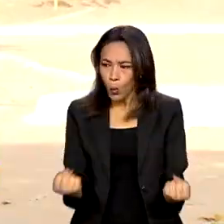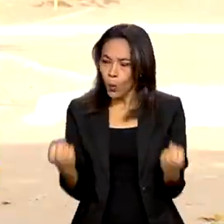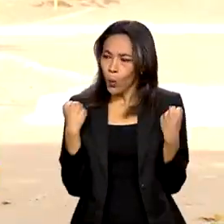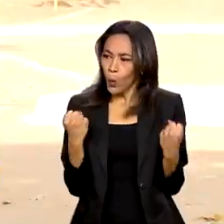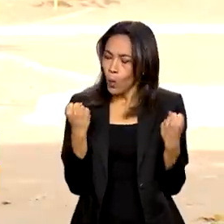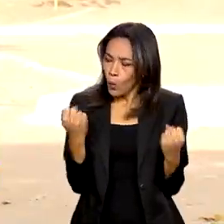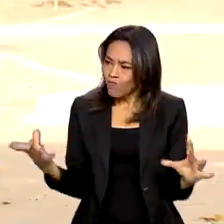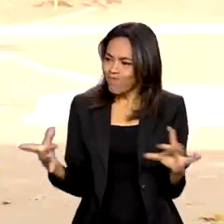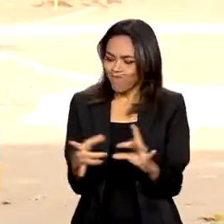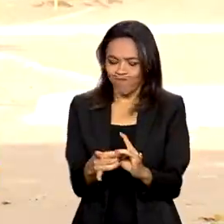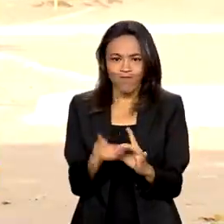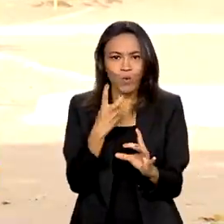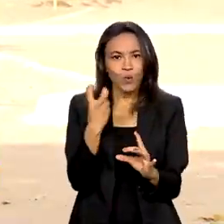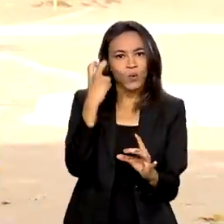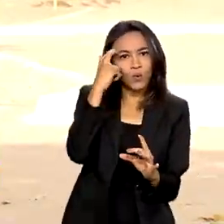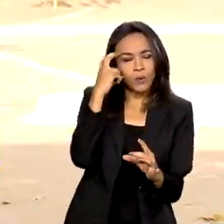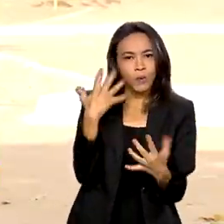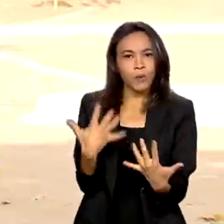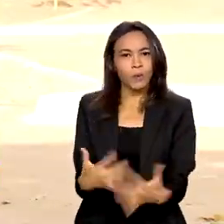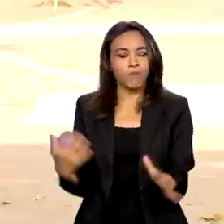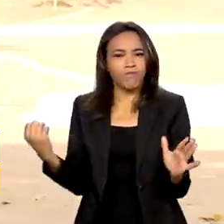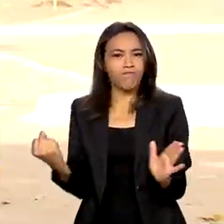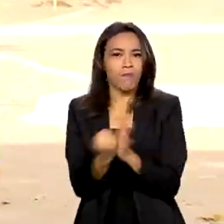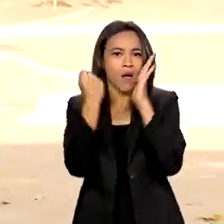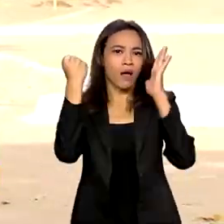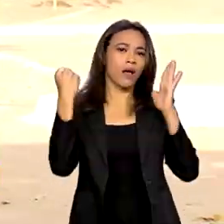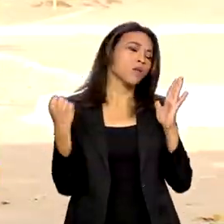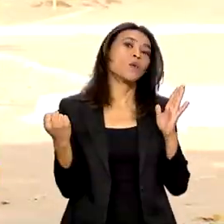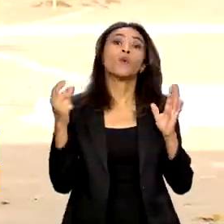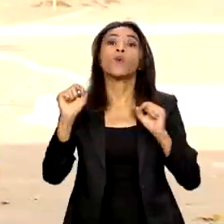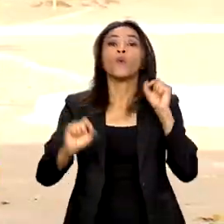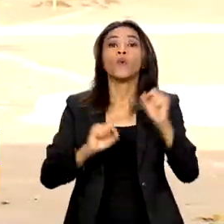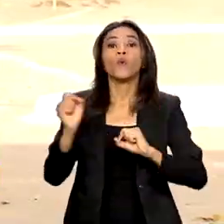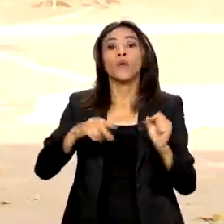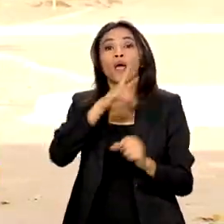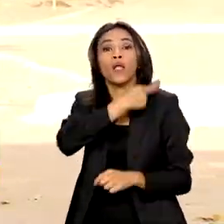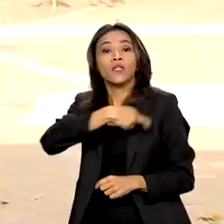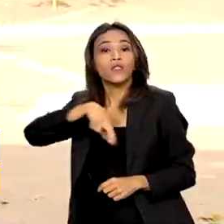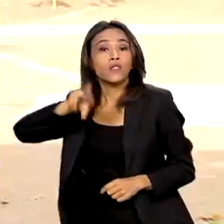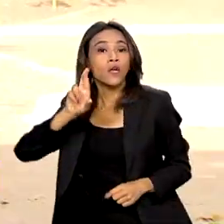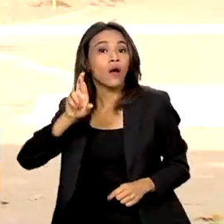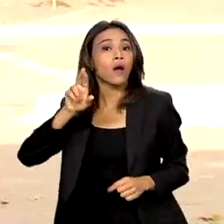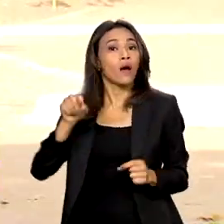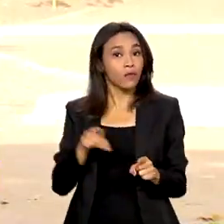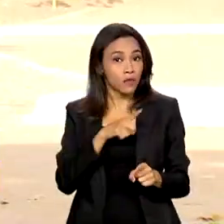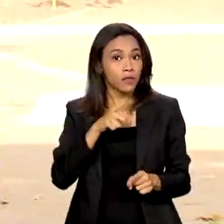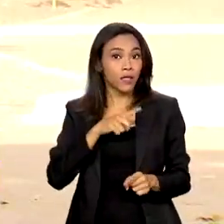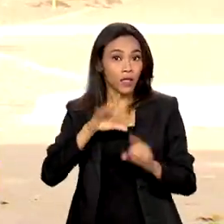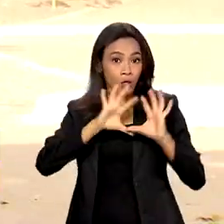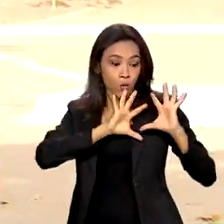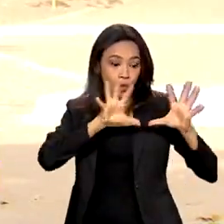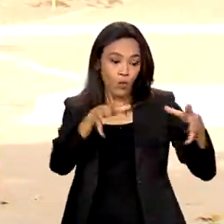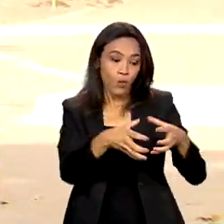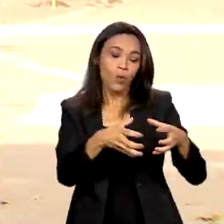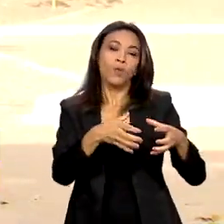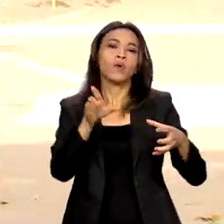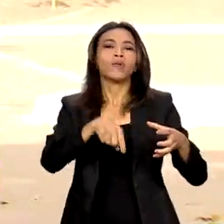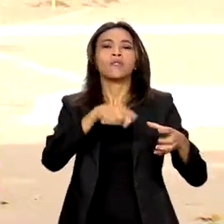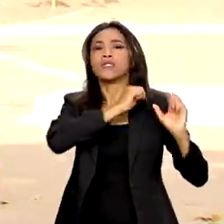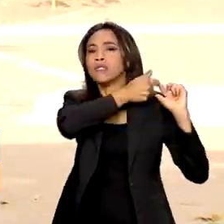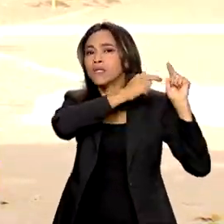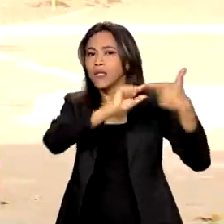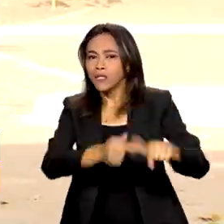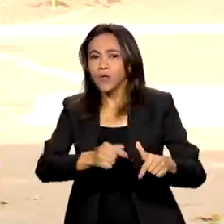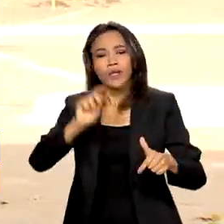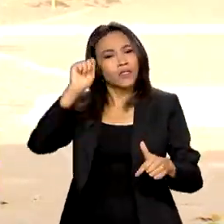culturais, marcados principalmente pelos rituais religiosos cultuados por comunidades tradicionais de